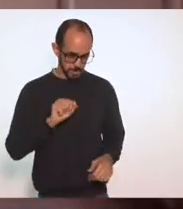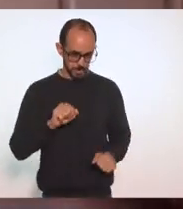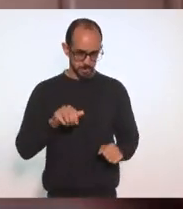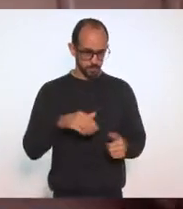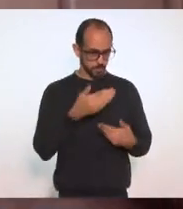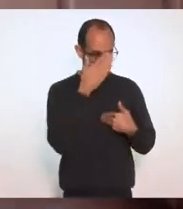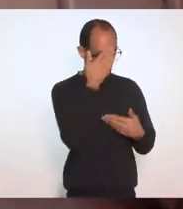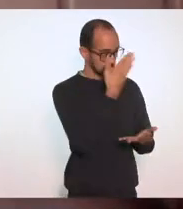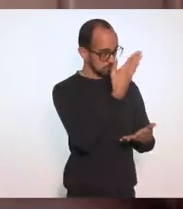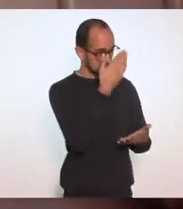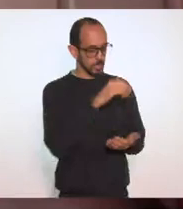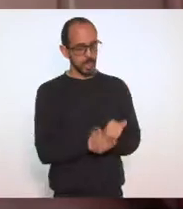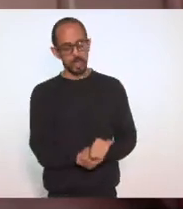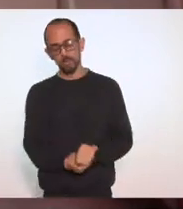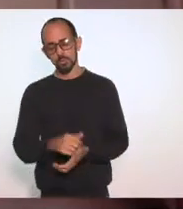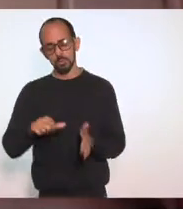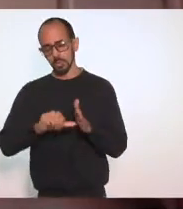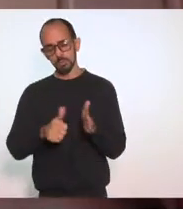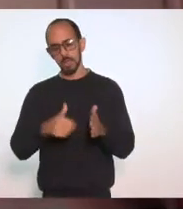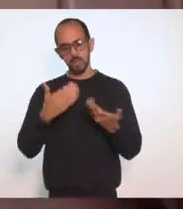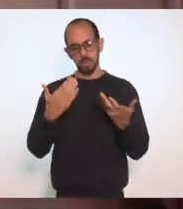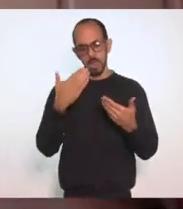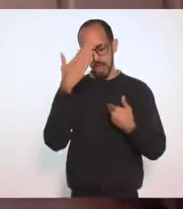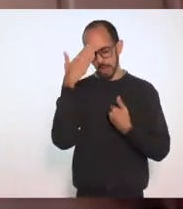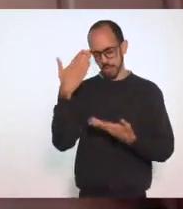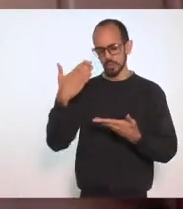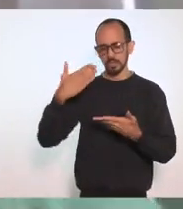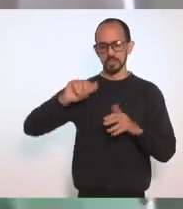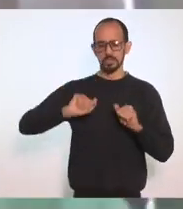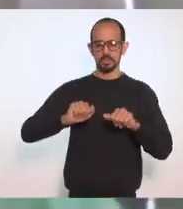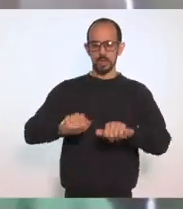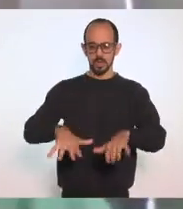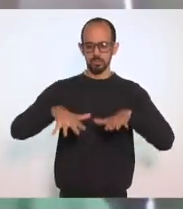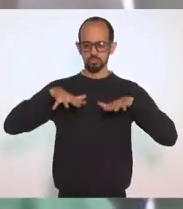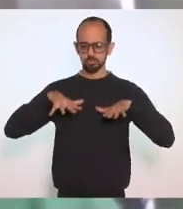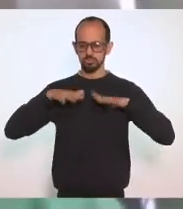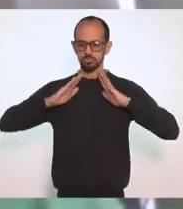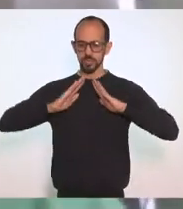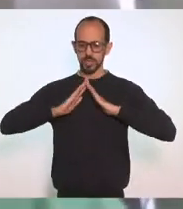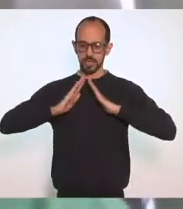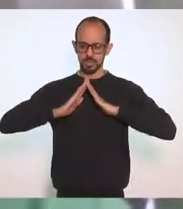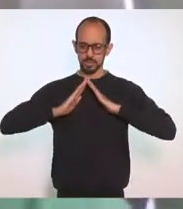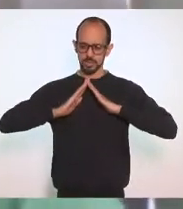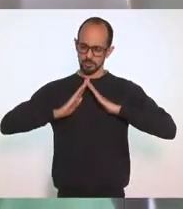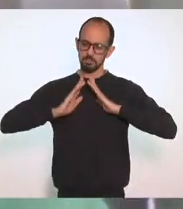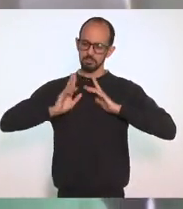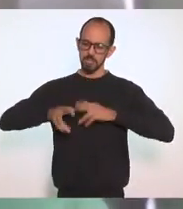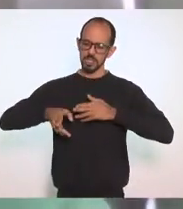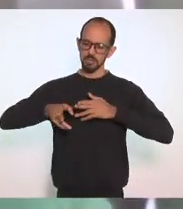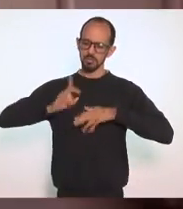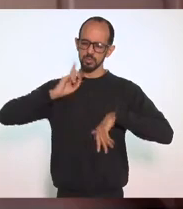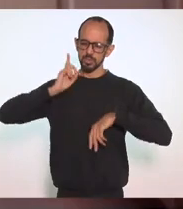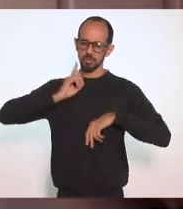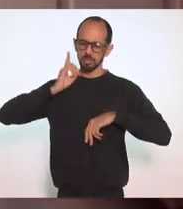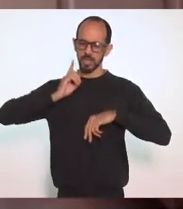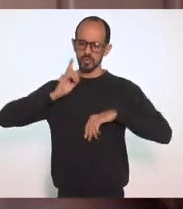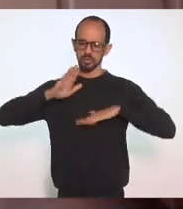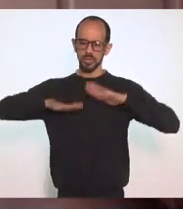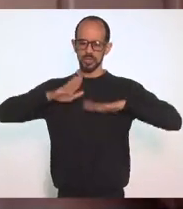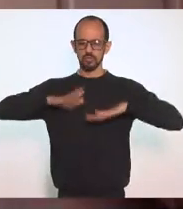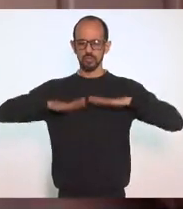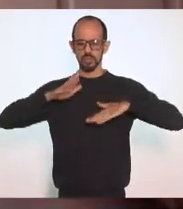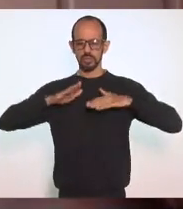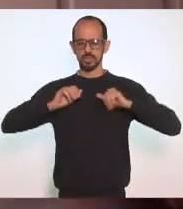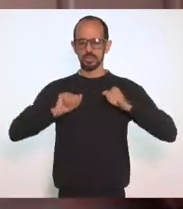Obrigada Primeiro agradecer Ao pleno da casa Mesmo aqueles deputados E deputadas Acho que só deputados